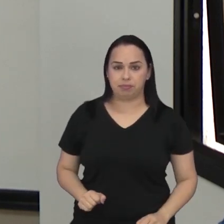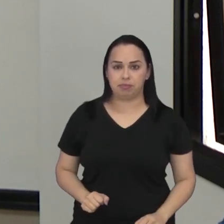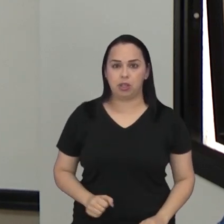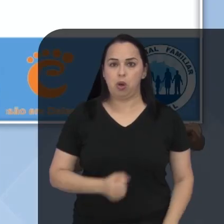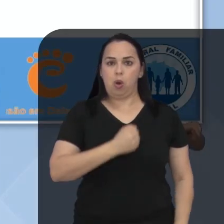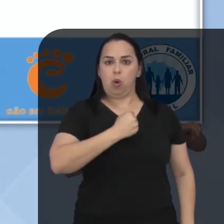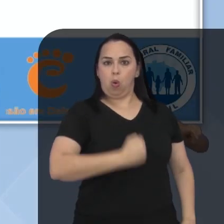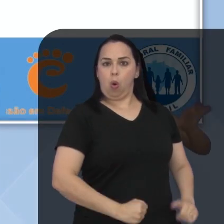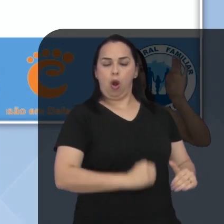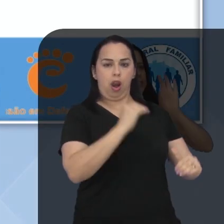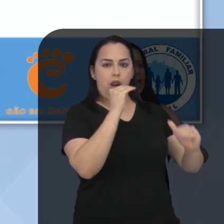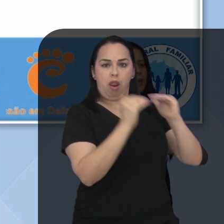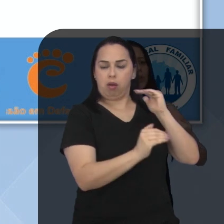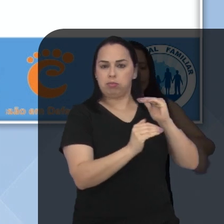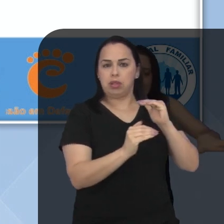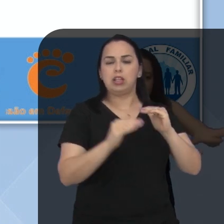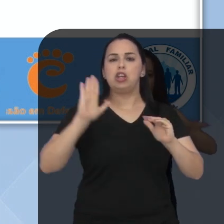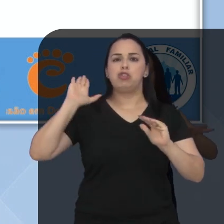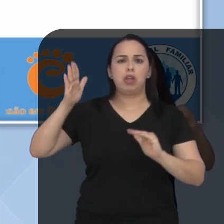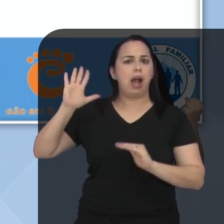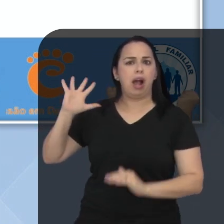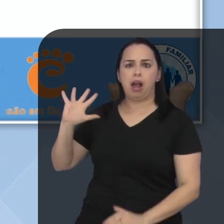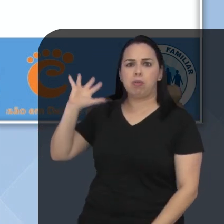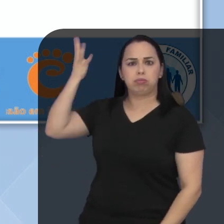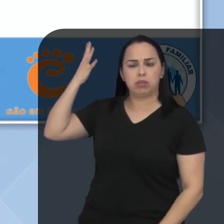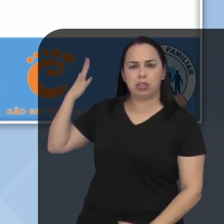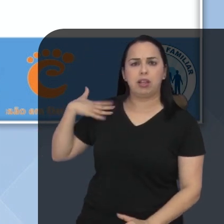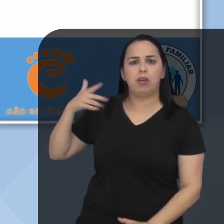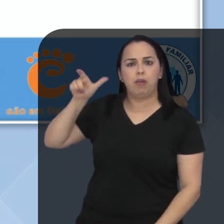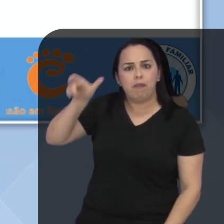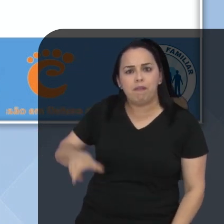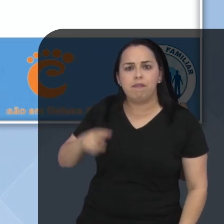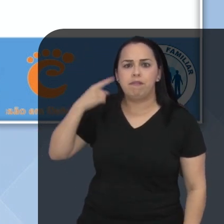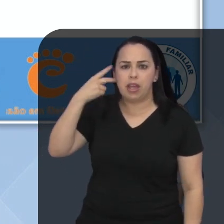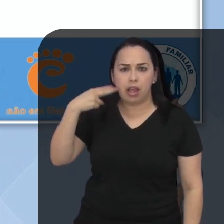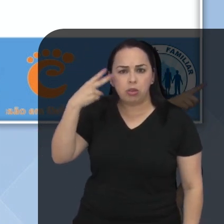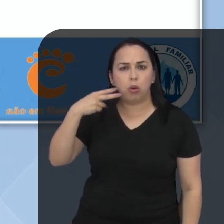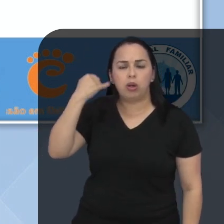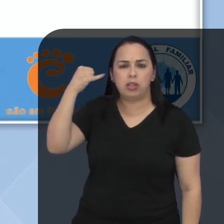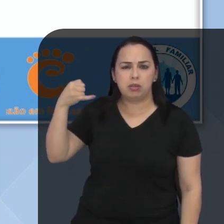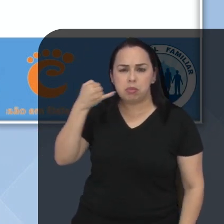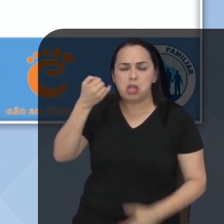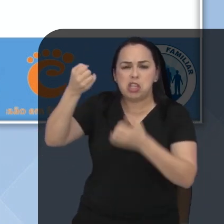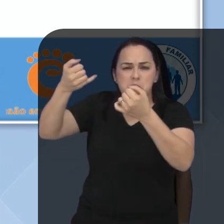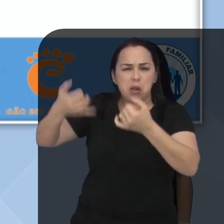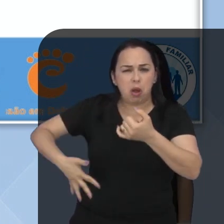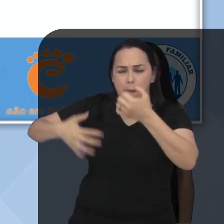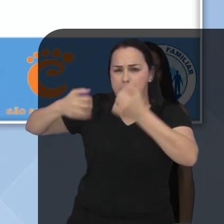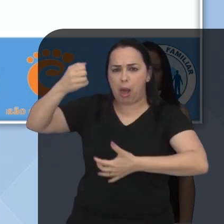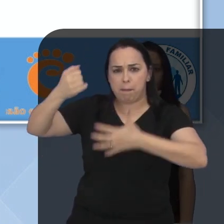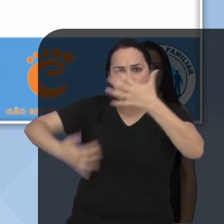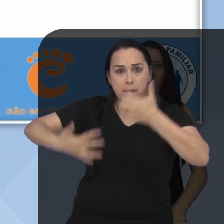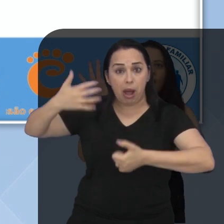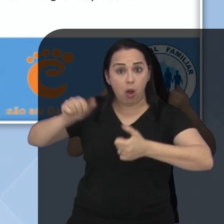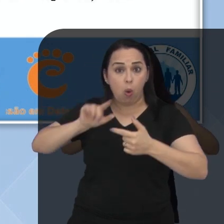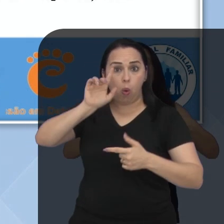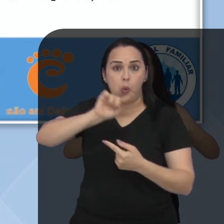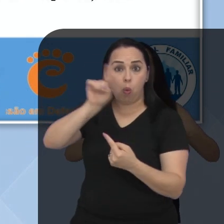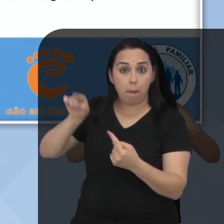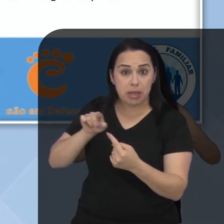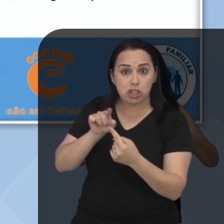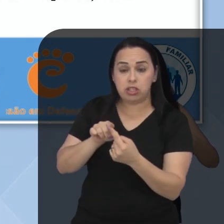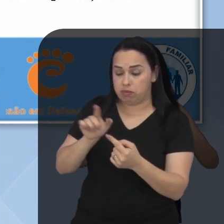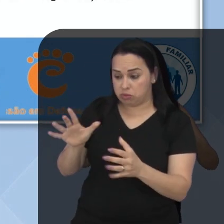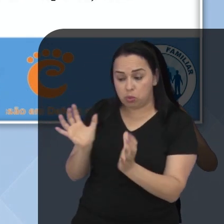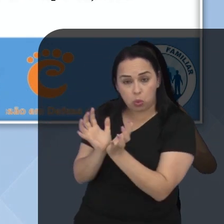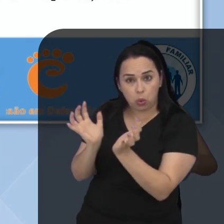Judiciário o combate ao aborto já foi abordado diversas vezes pelo vereador juvenil Silvério em plenário um